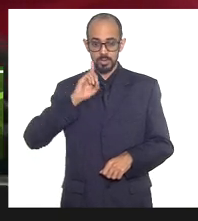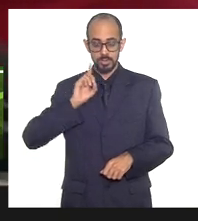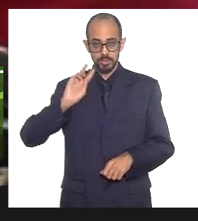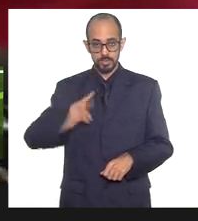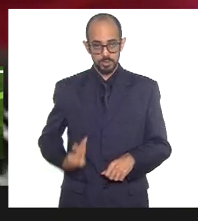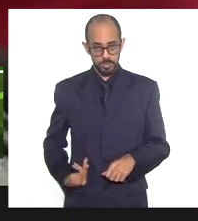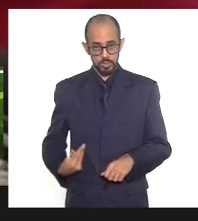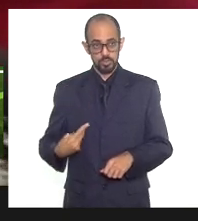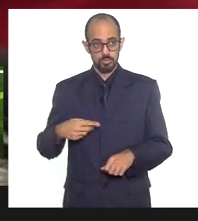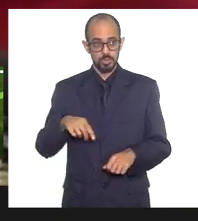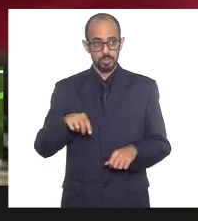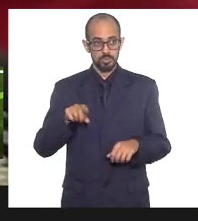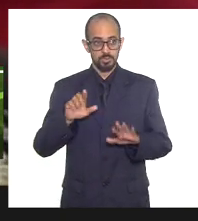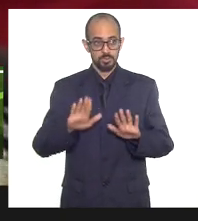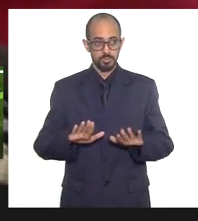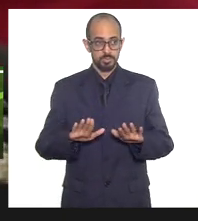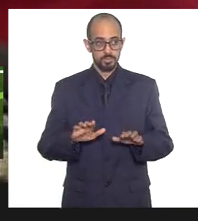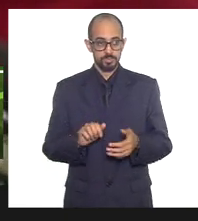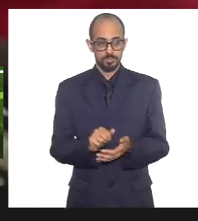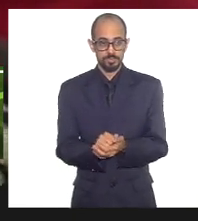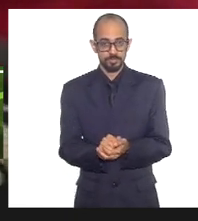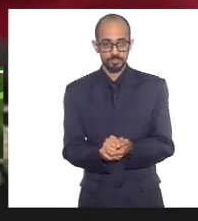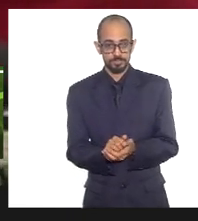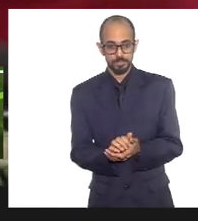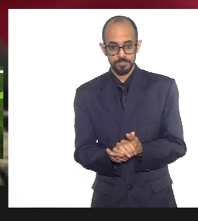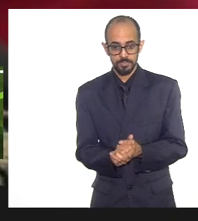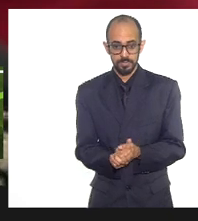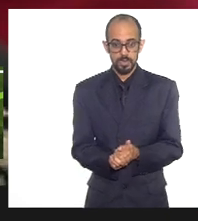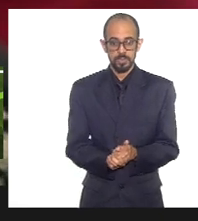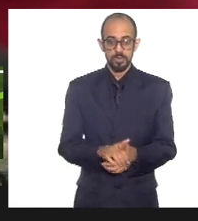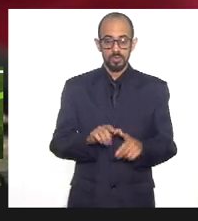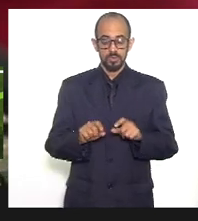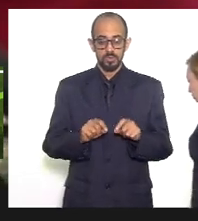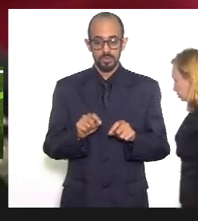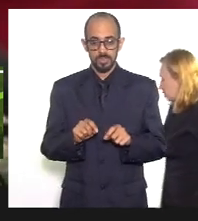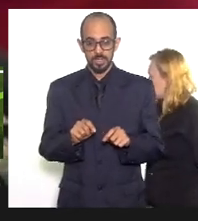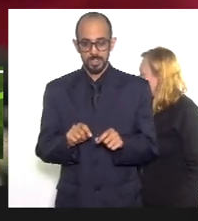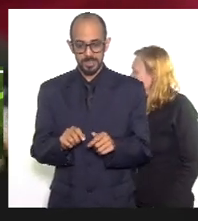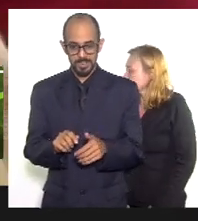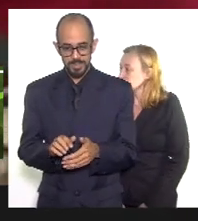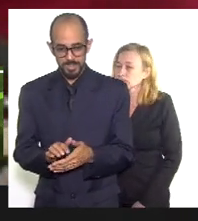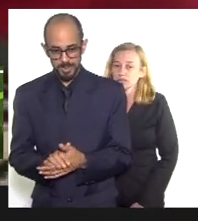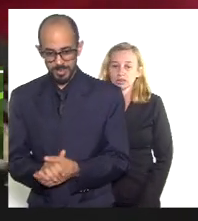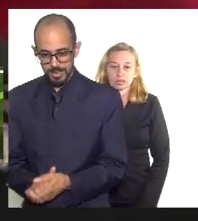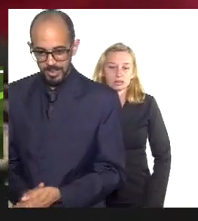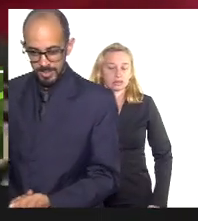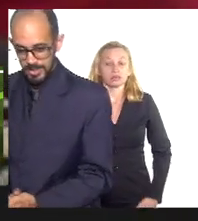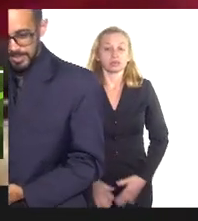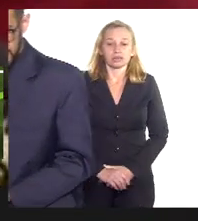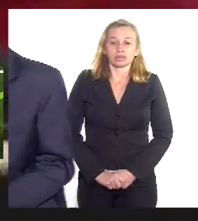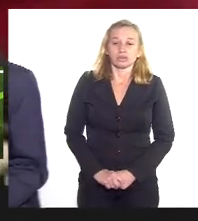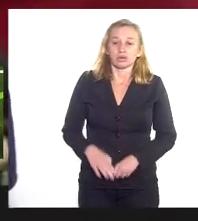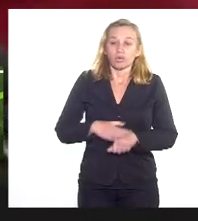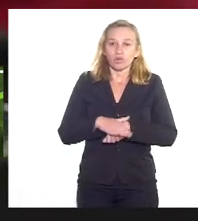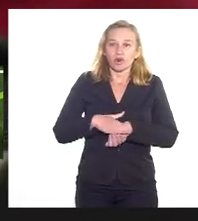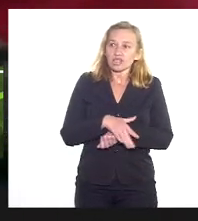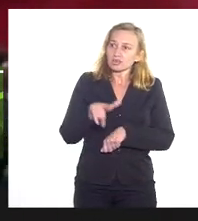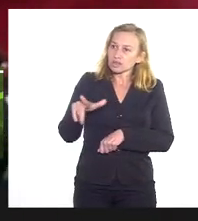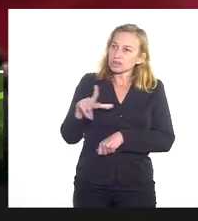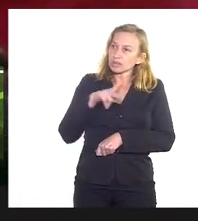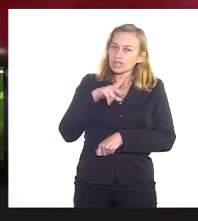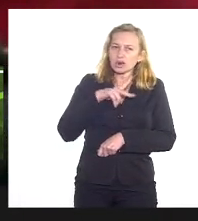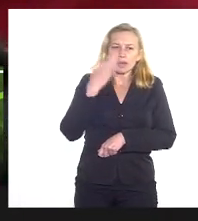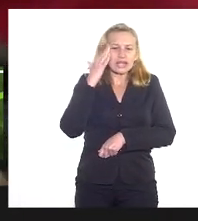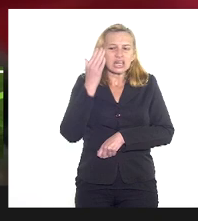Segurança, né, que hoje já nem existe mais, mas eu acho que tem que haver uma conversa reservada com você para entender o que nós